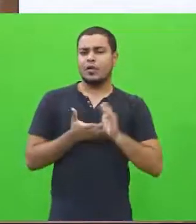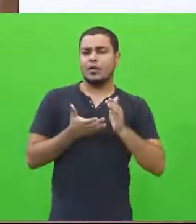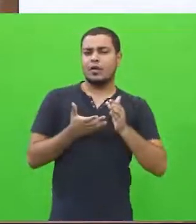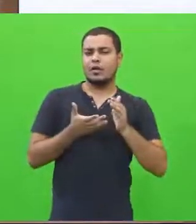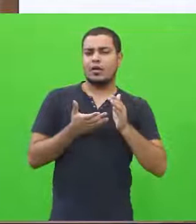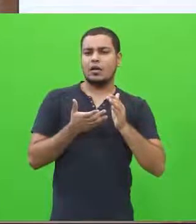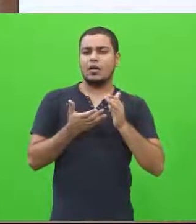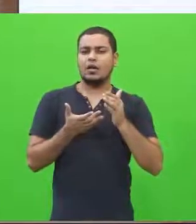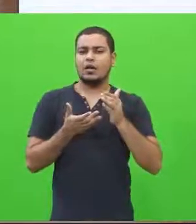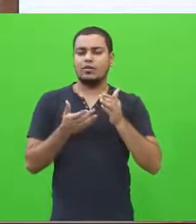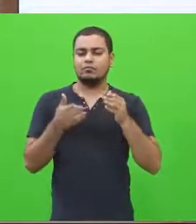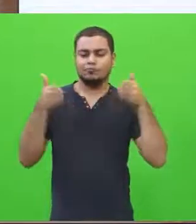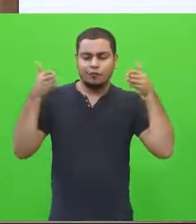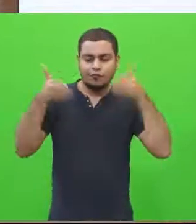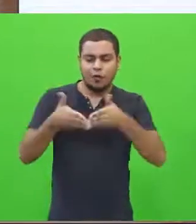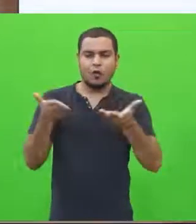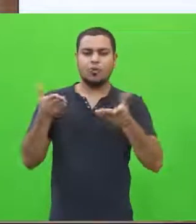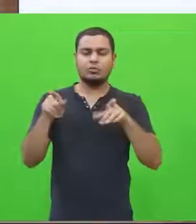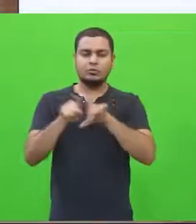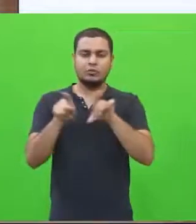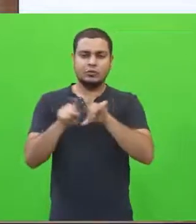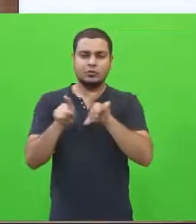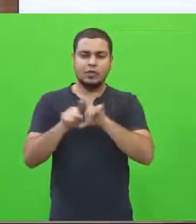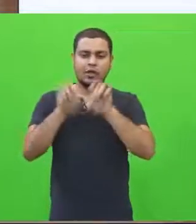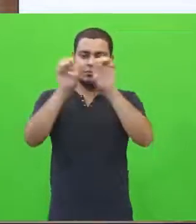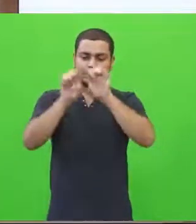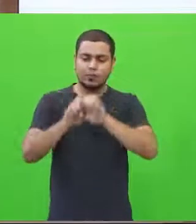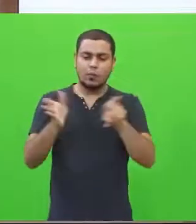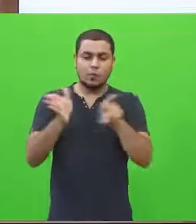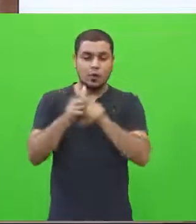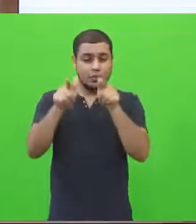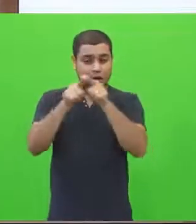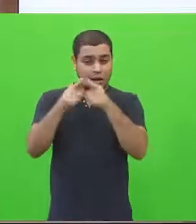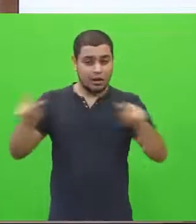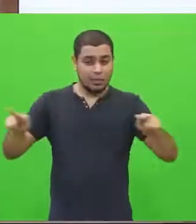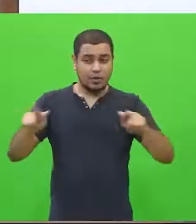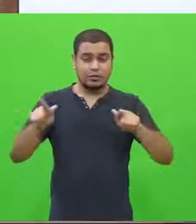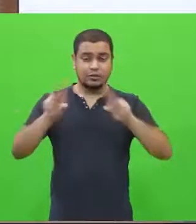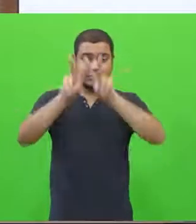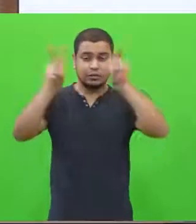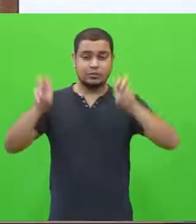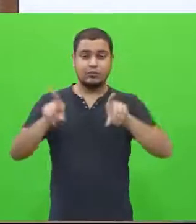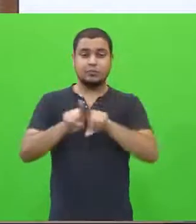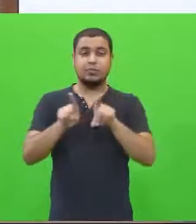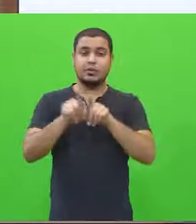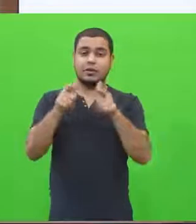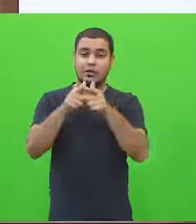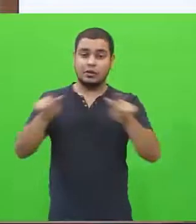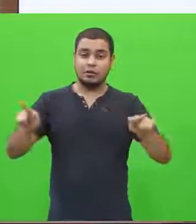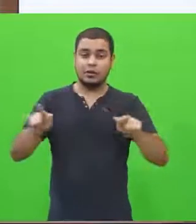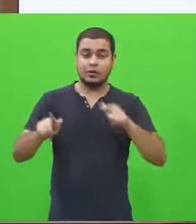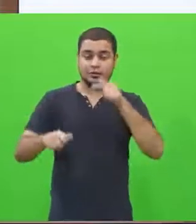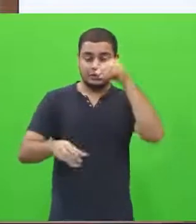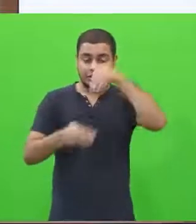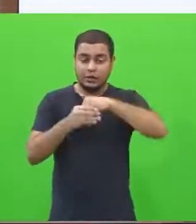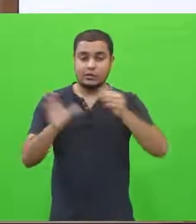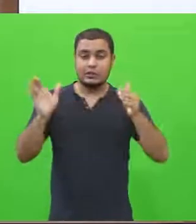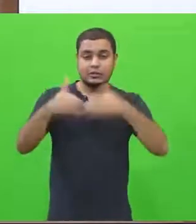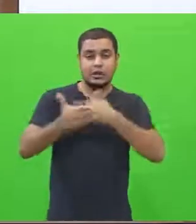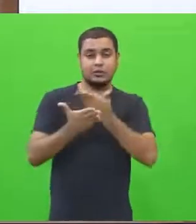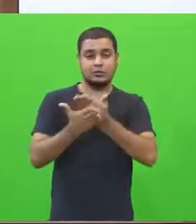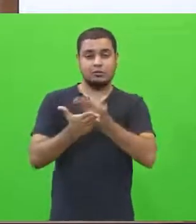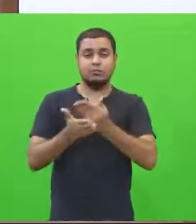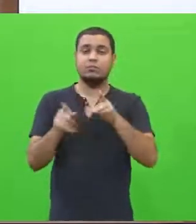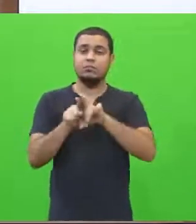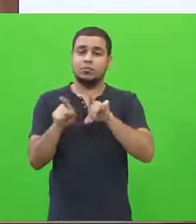aspectos específicos dos eixos gramaticais, não é? A gramática, trabalhada em sala, por exemplo,